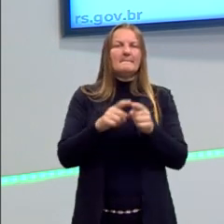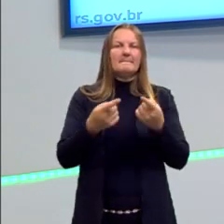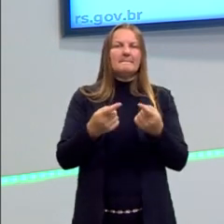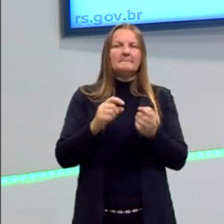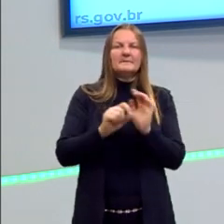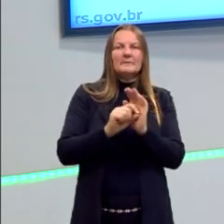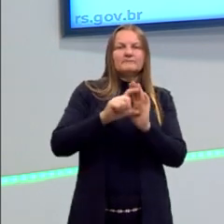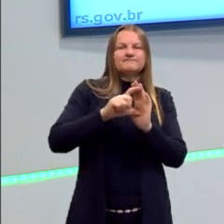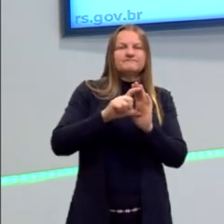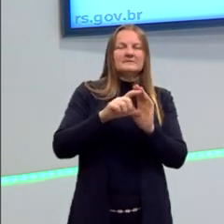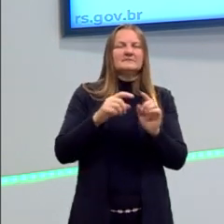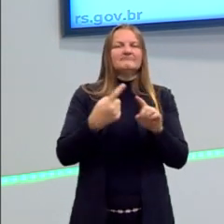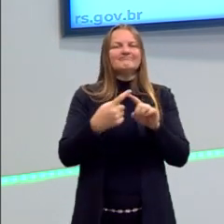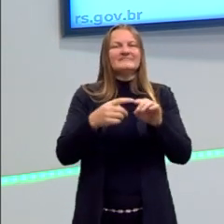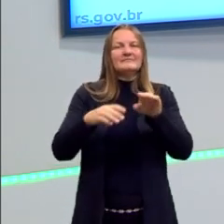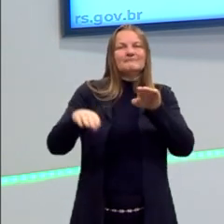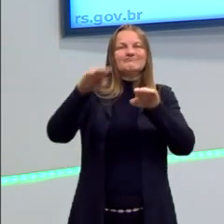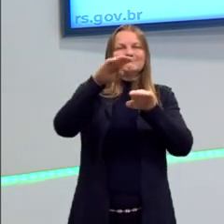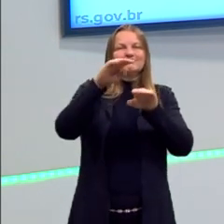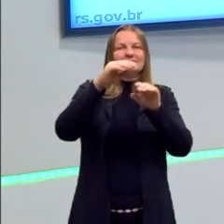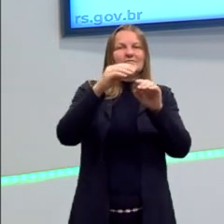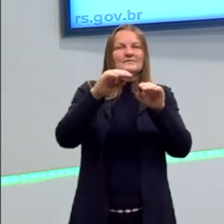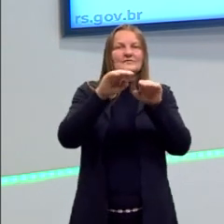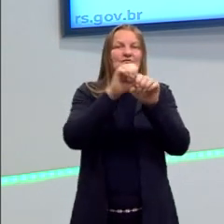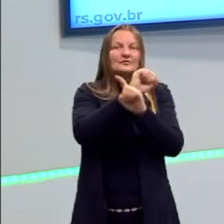aumentando essa desigualdade. Olha só.